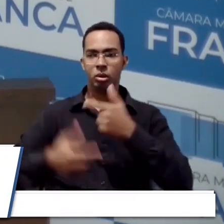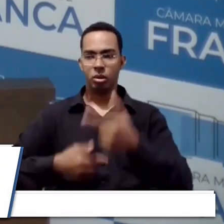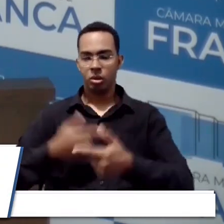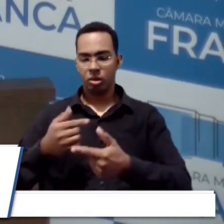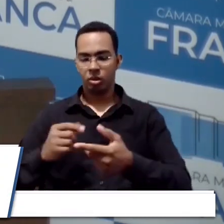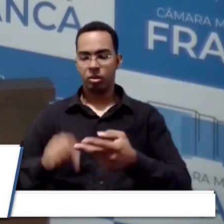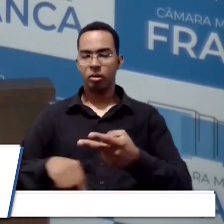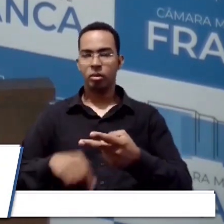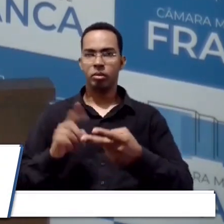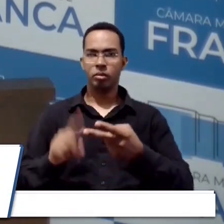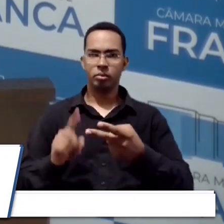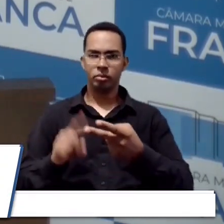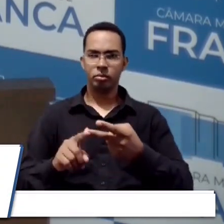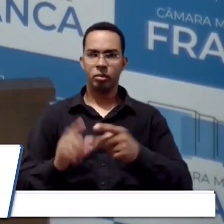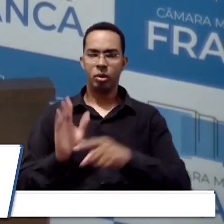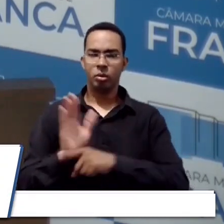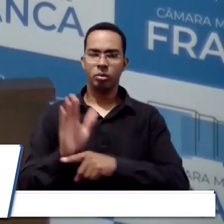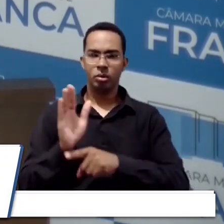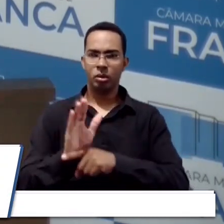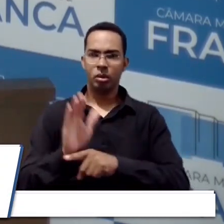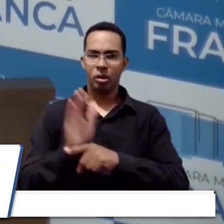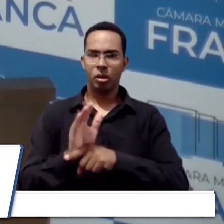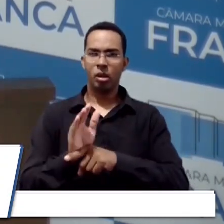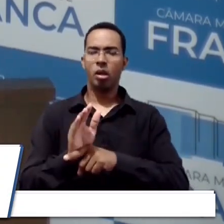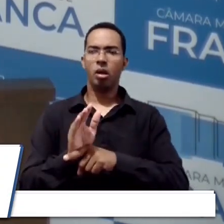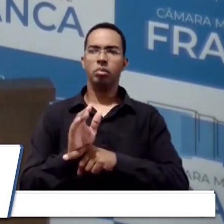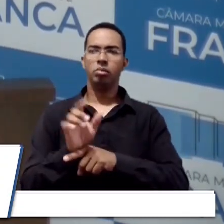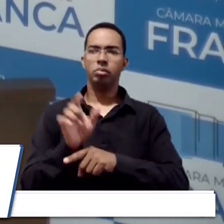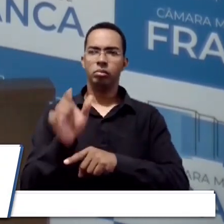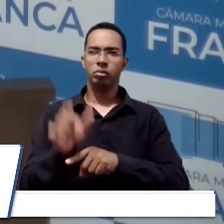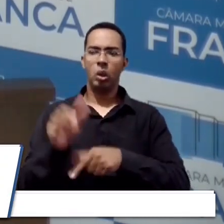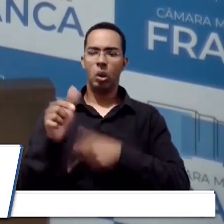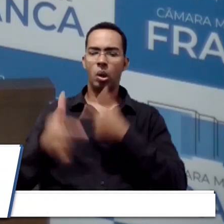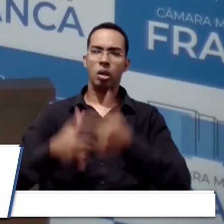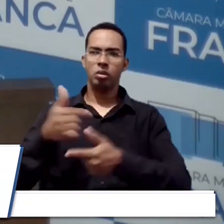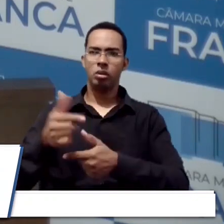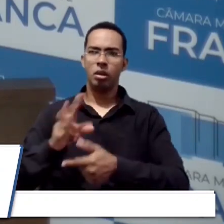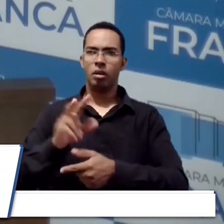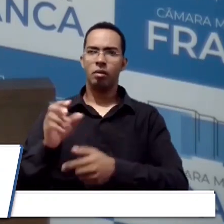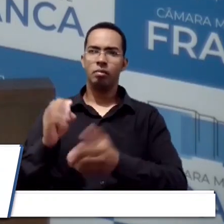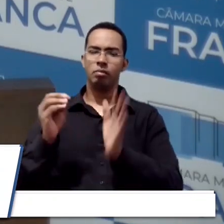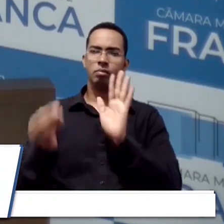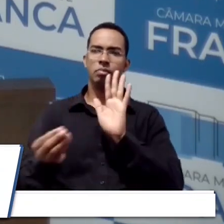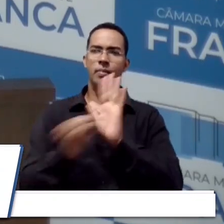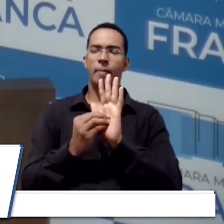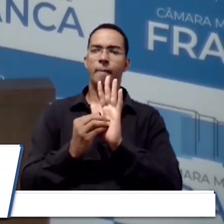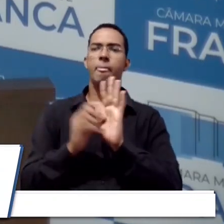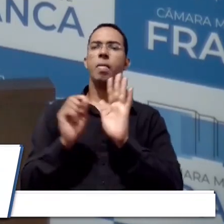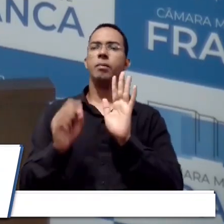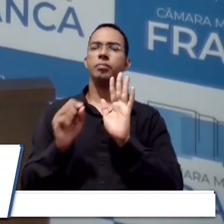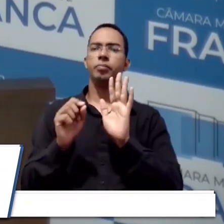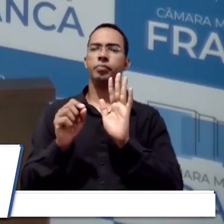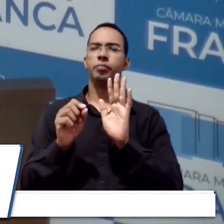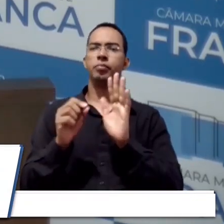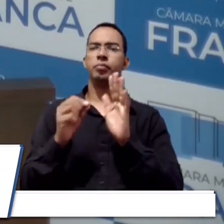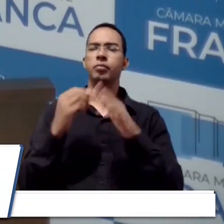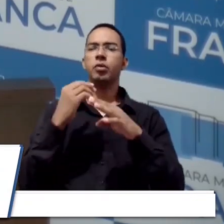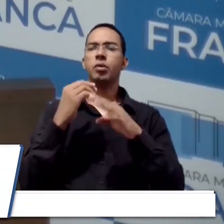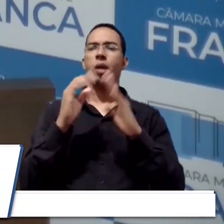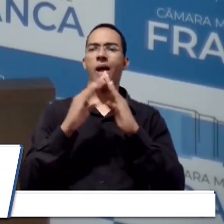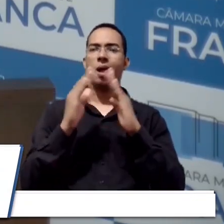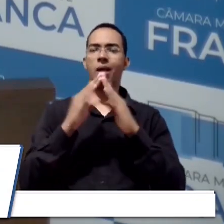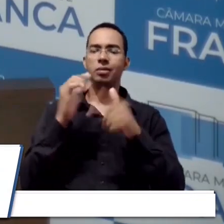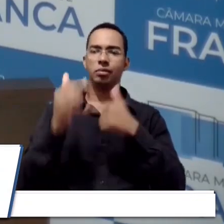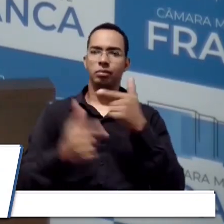em benefício do trabalhador, vão constar nessa Casa do Trabalhador. Então,